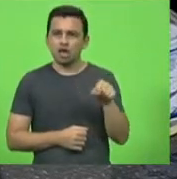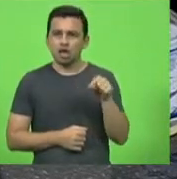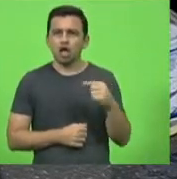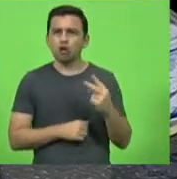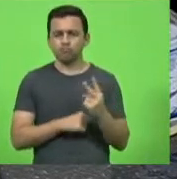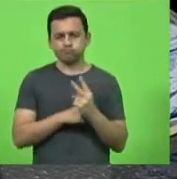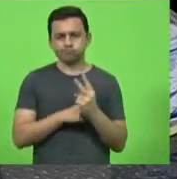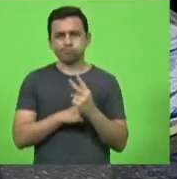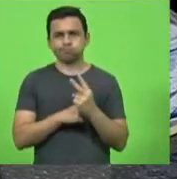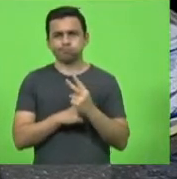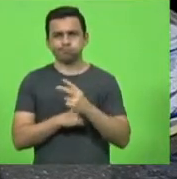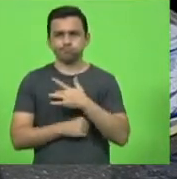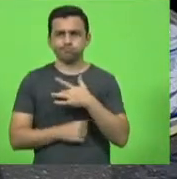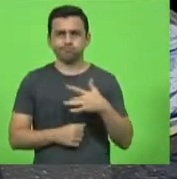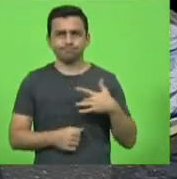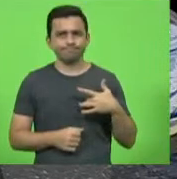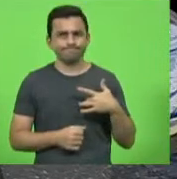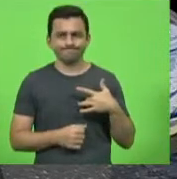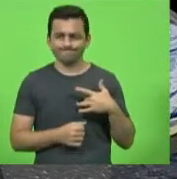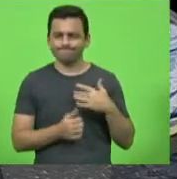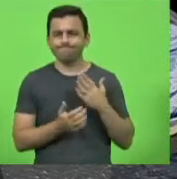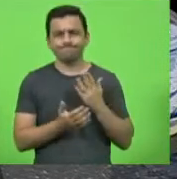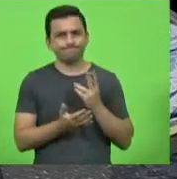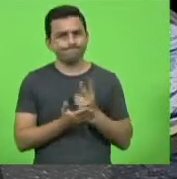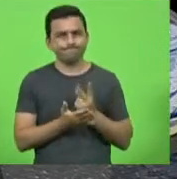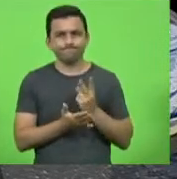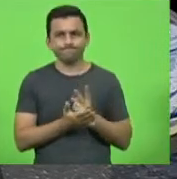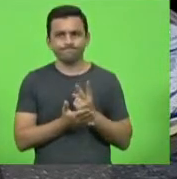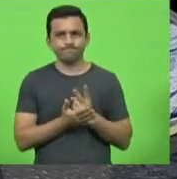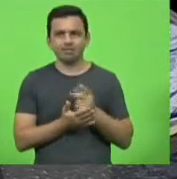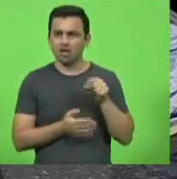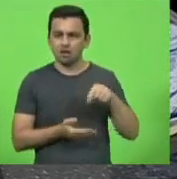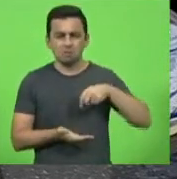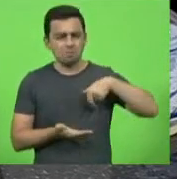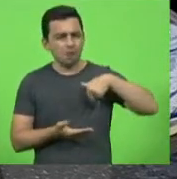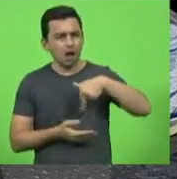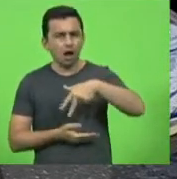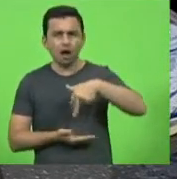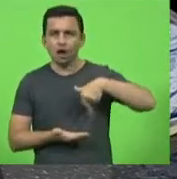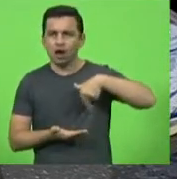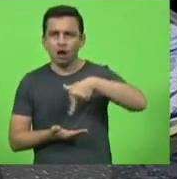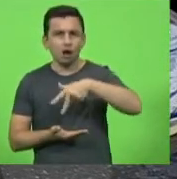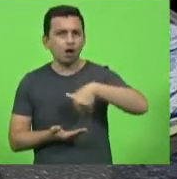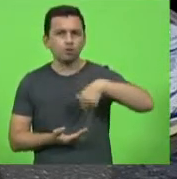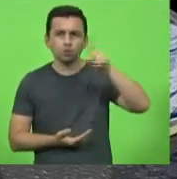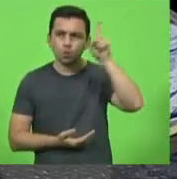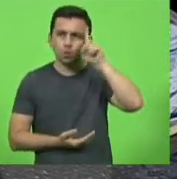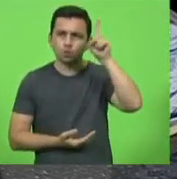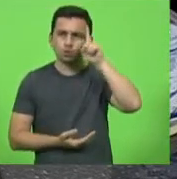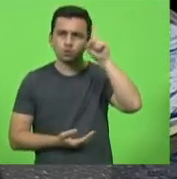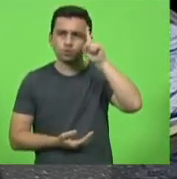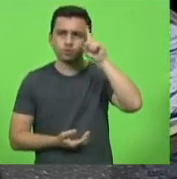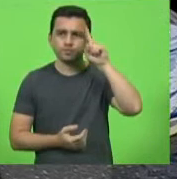muito da saúde fazia suas caminhadas diárias deputado